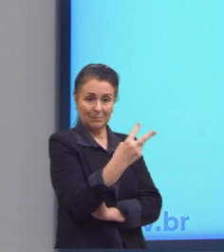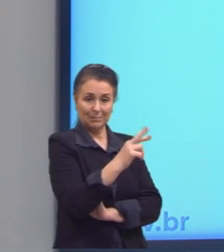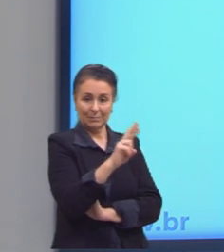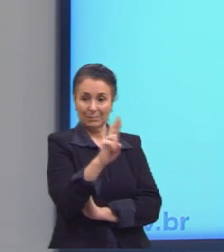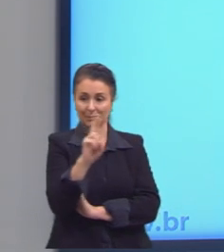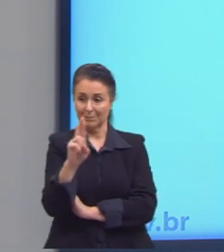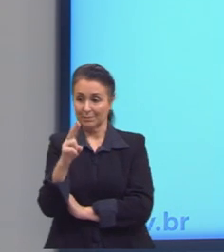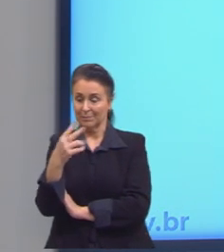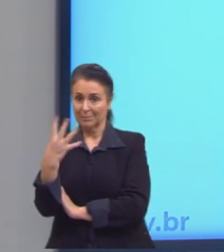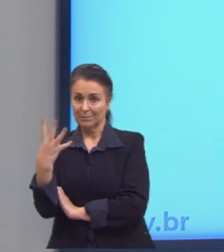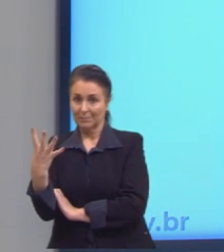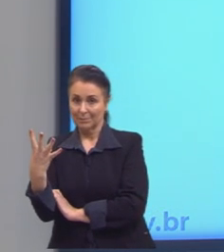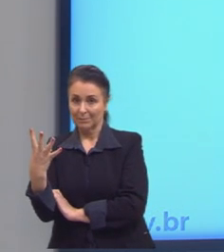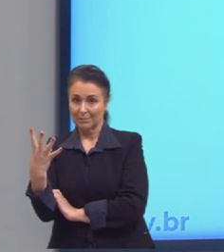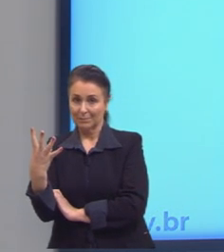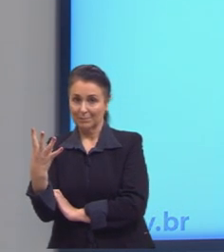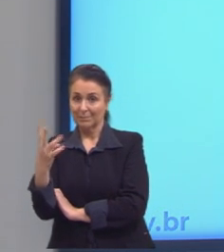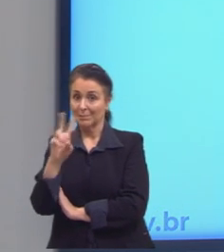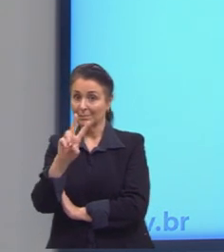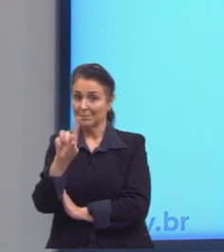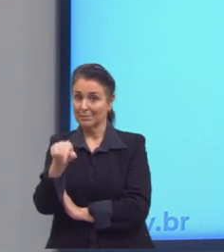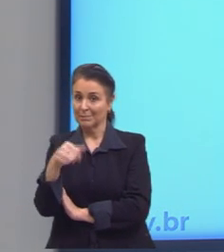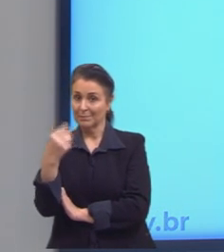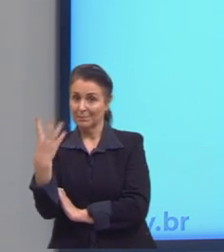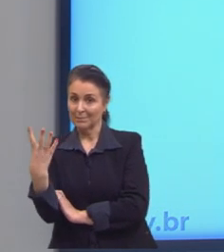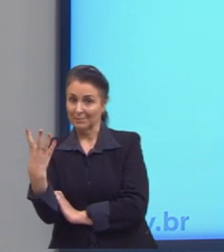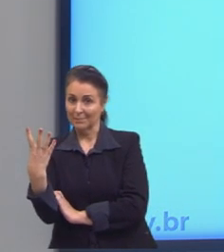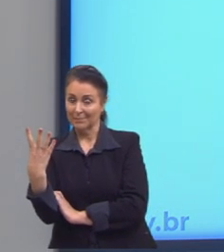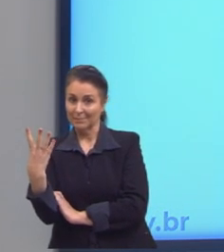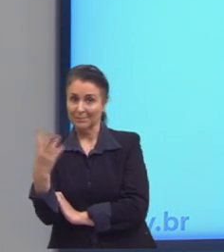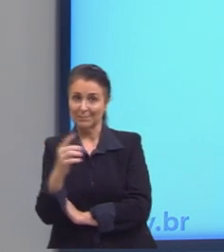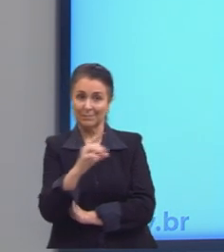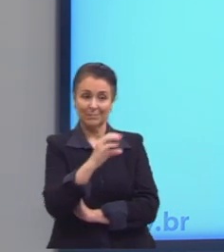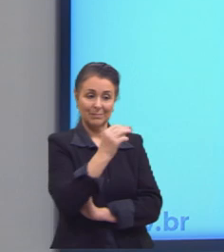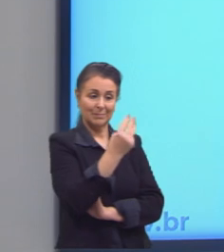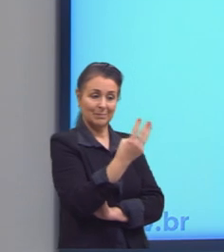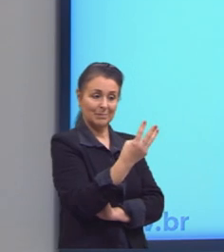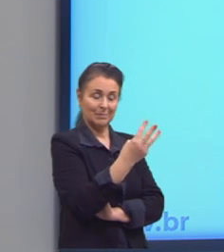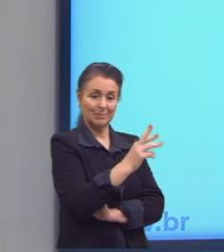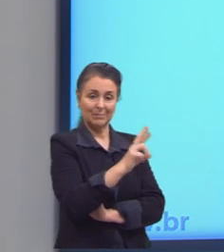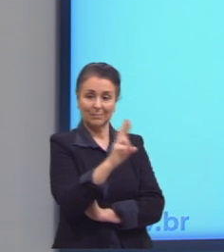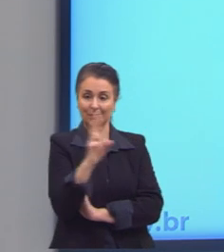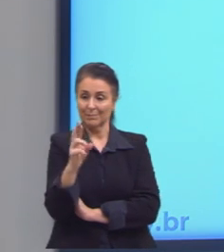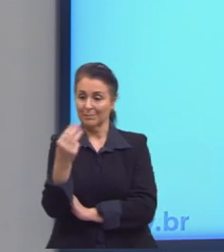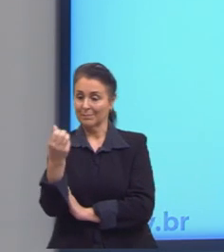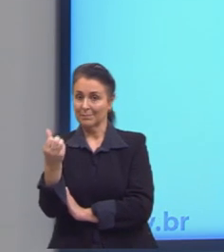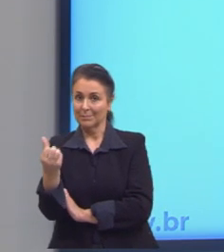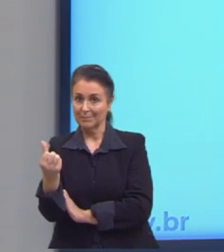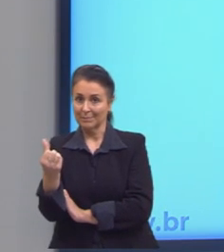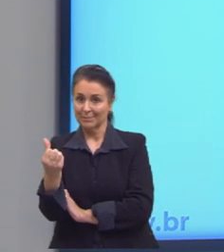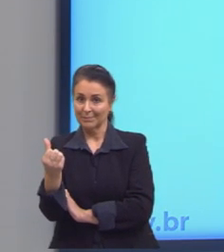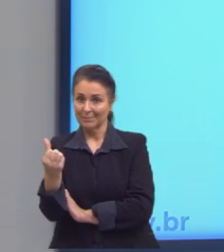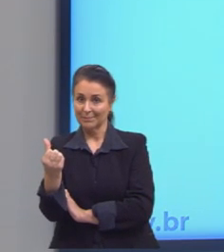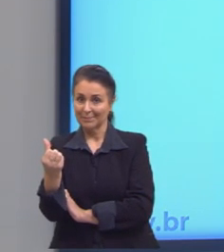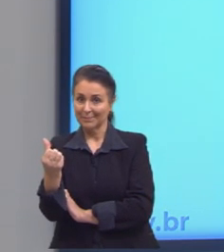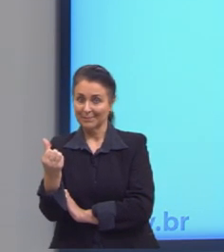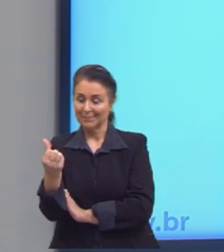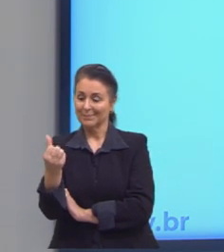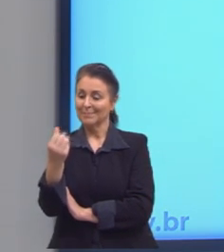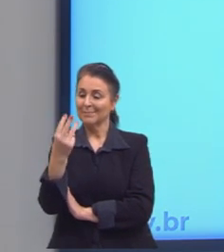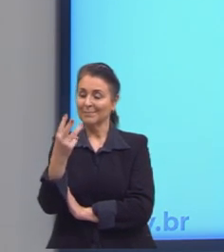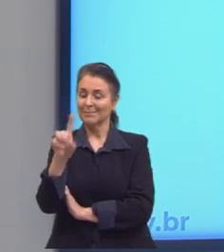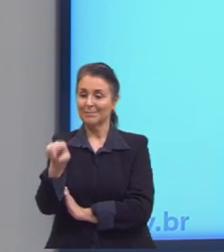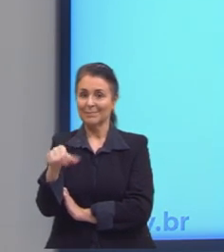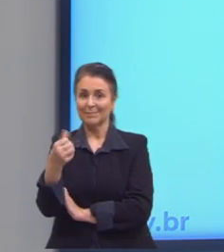4, par ordenado 2 e 4. E, por fim, o 3 relacionado com 6, par ordenado 3